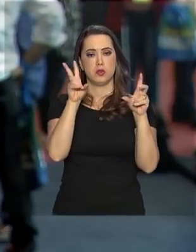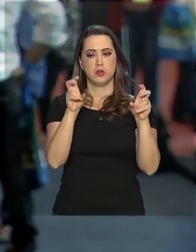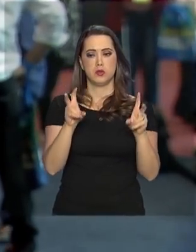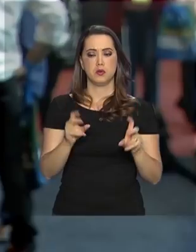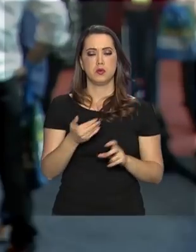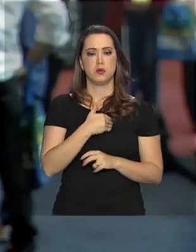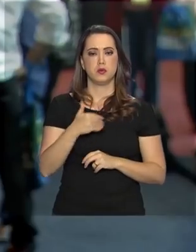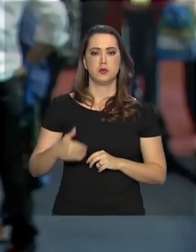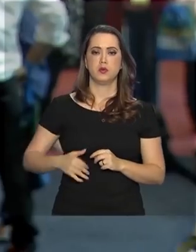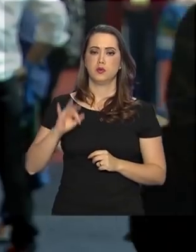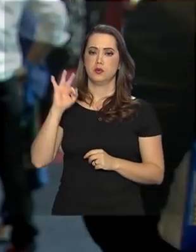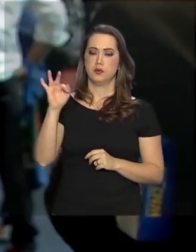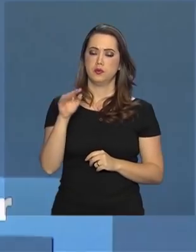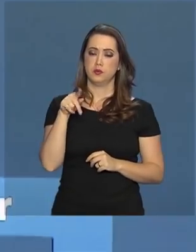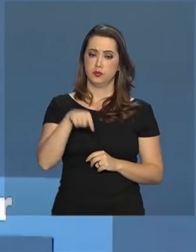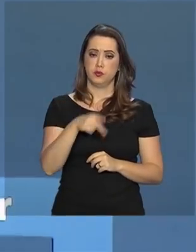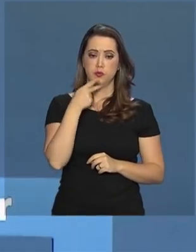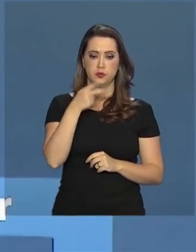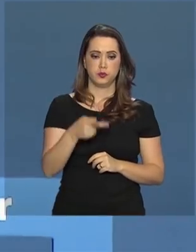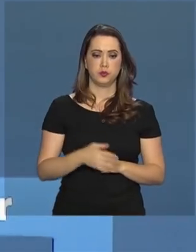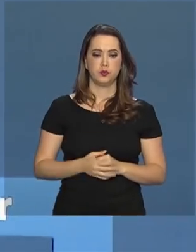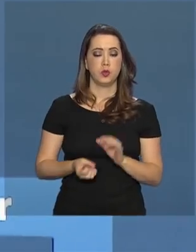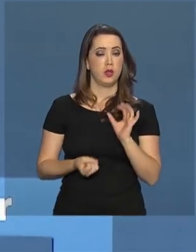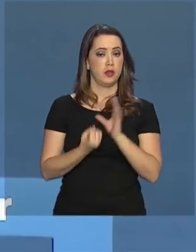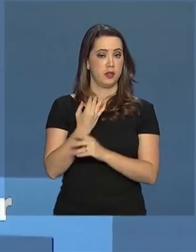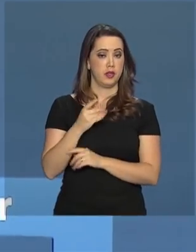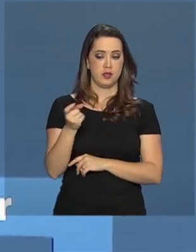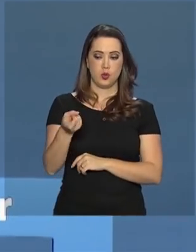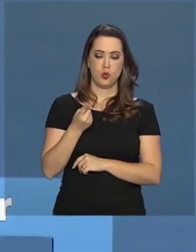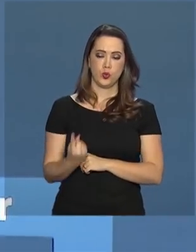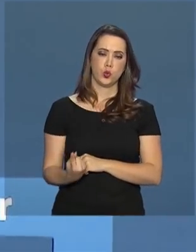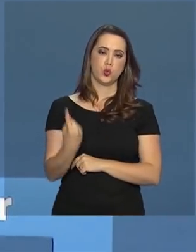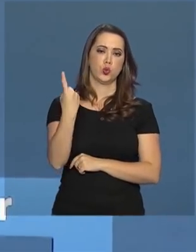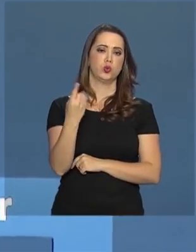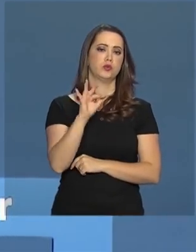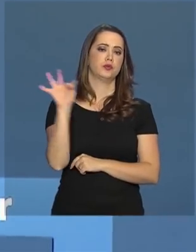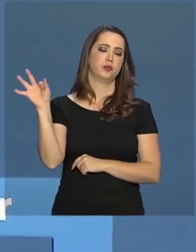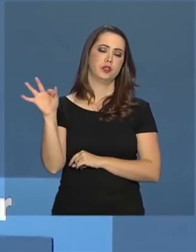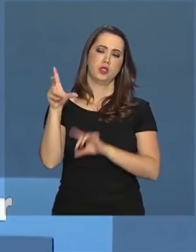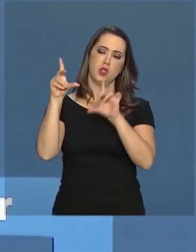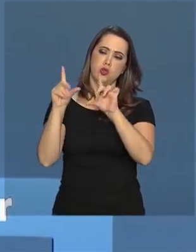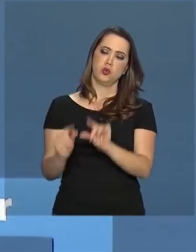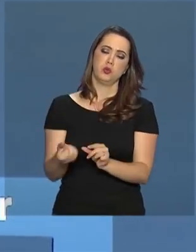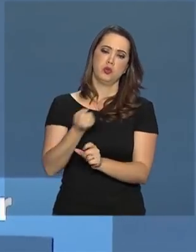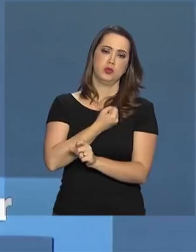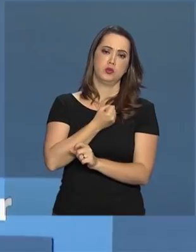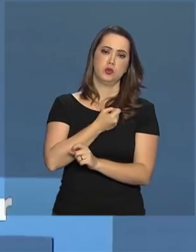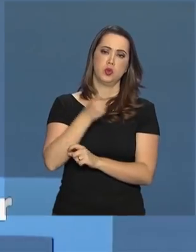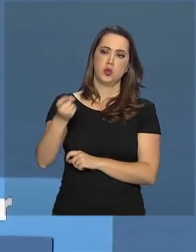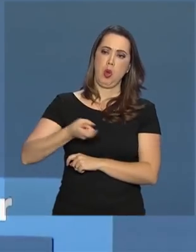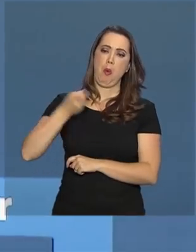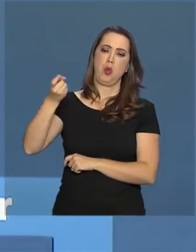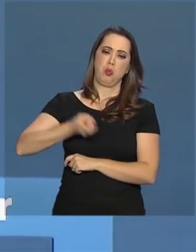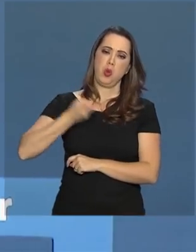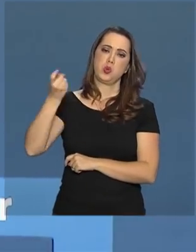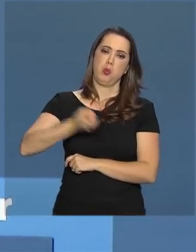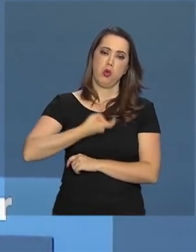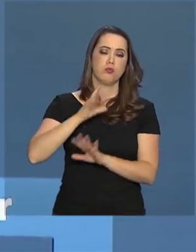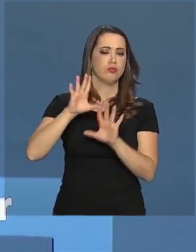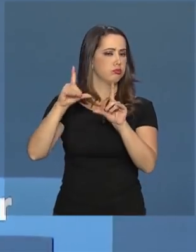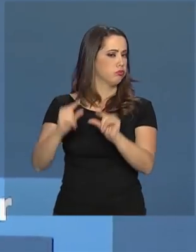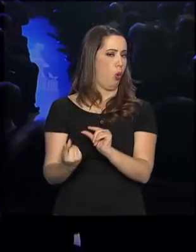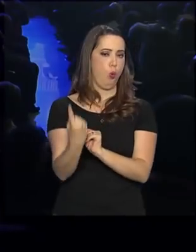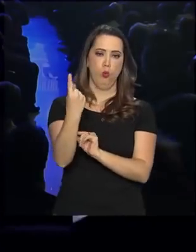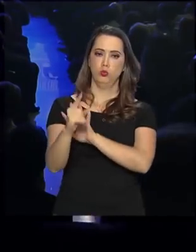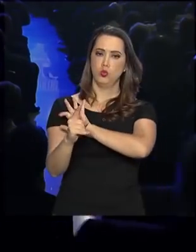que o governo federal tratou aqui. A criação do Imposto Único Federal vai diminuir o número de impostos no país. E a outra